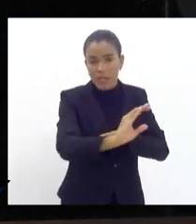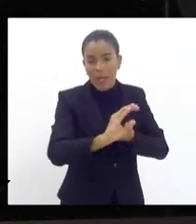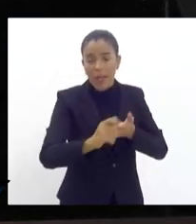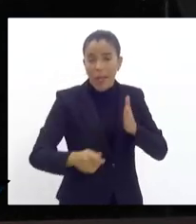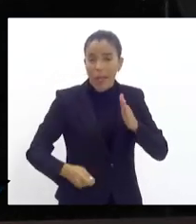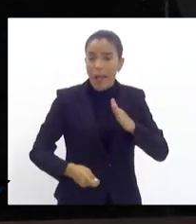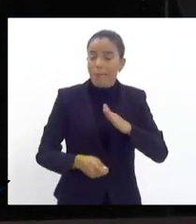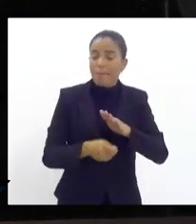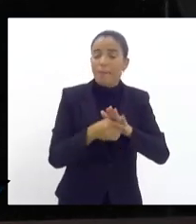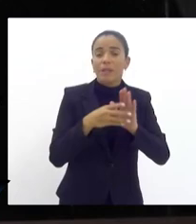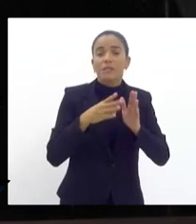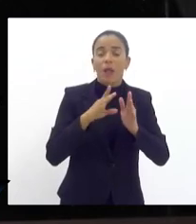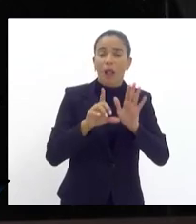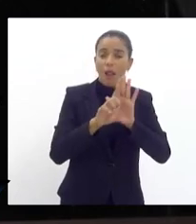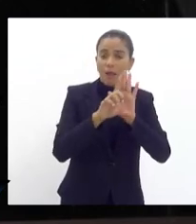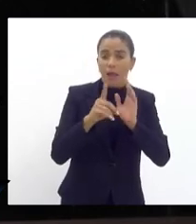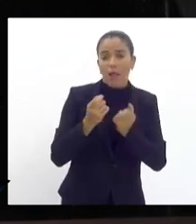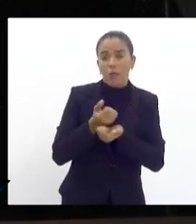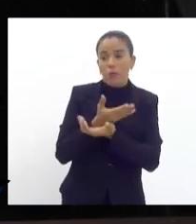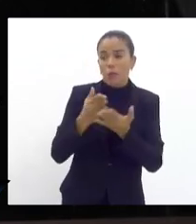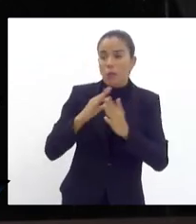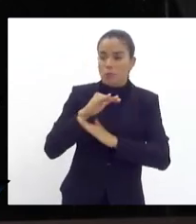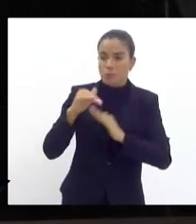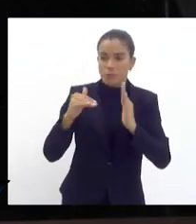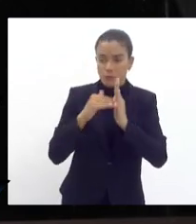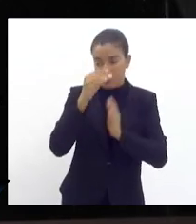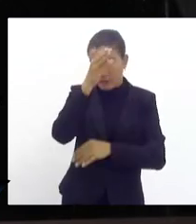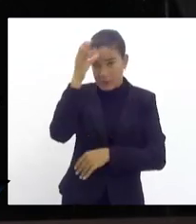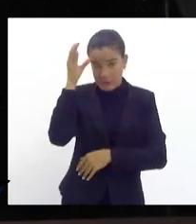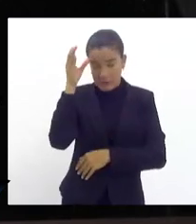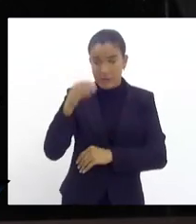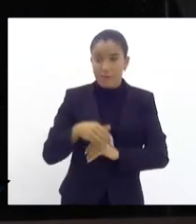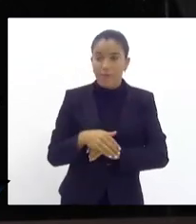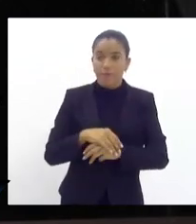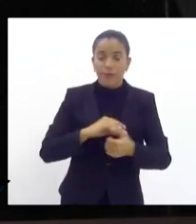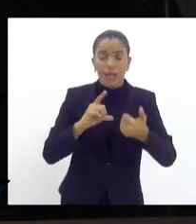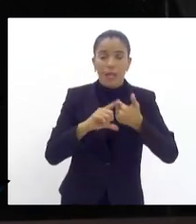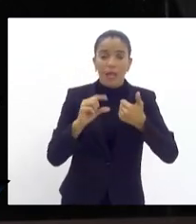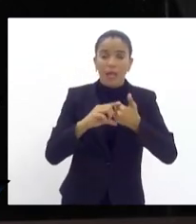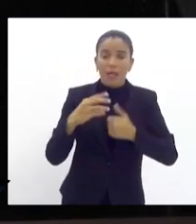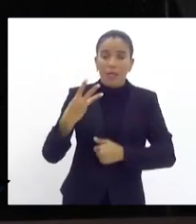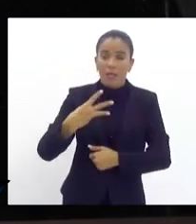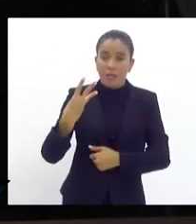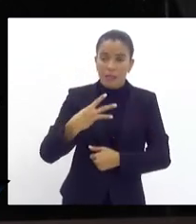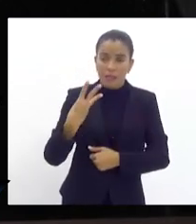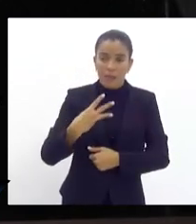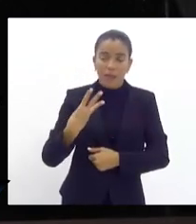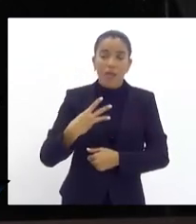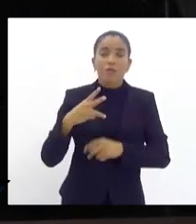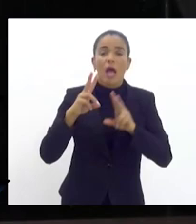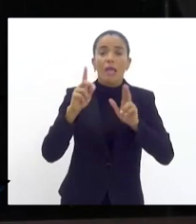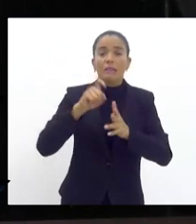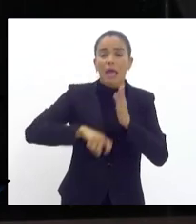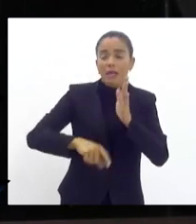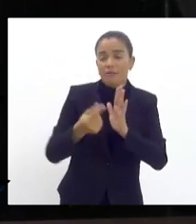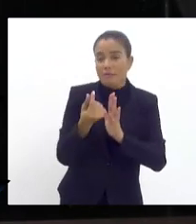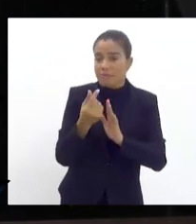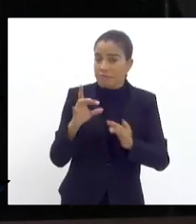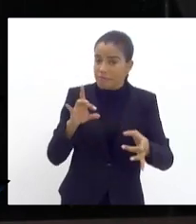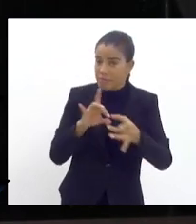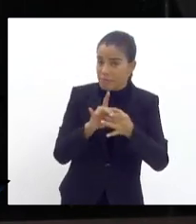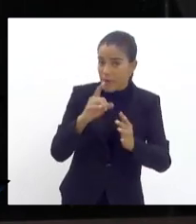lei aos demais consumidores do serviço artigo 3º a tarifa social referente ao fornecimento de água será